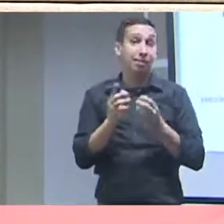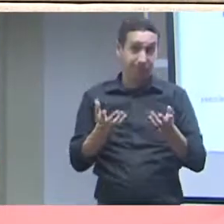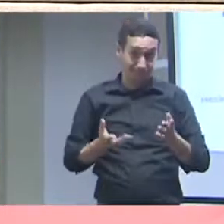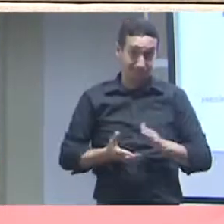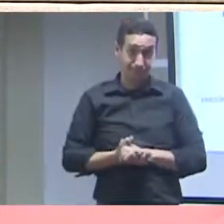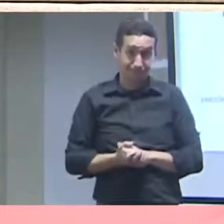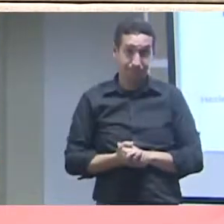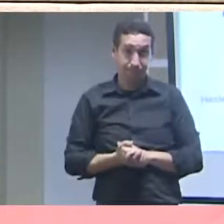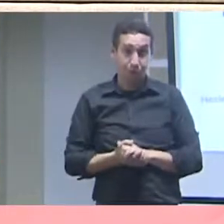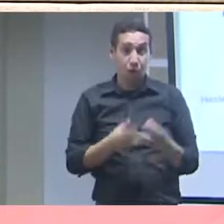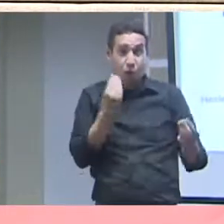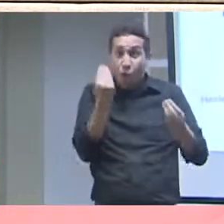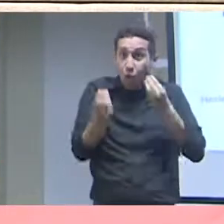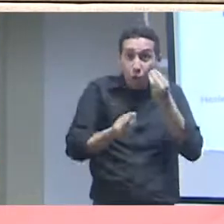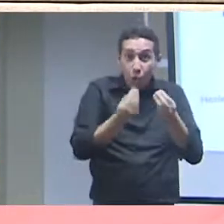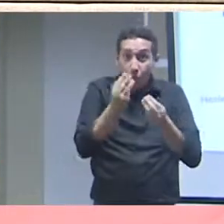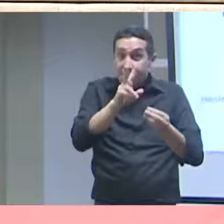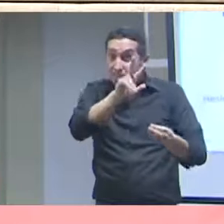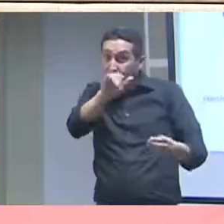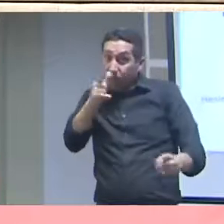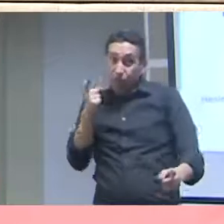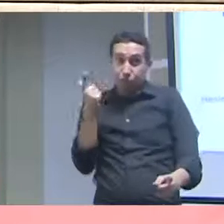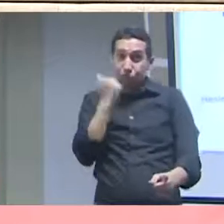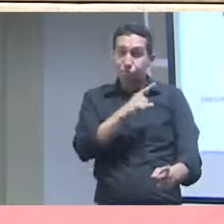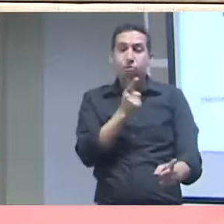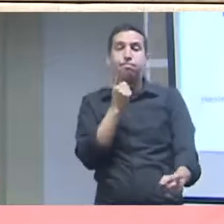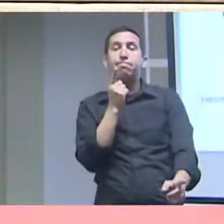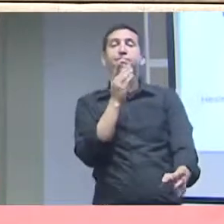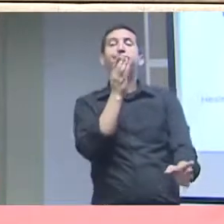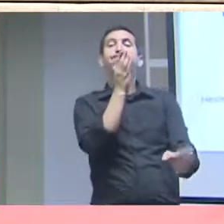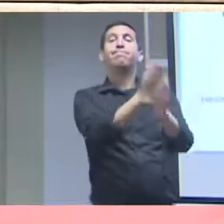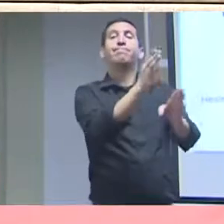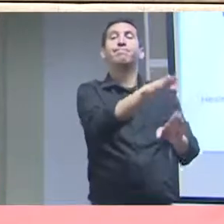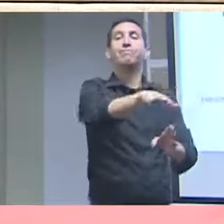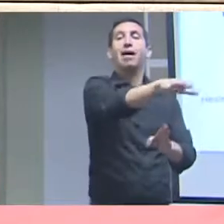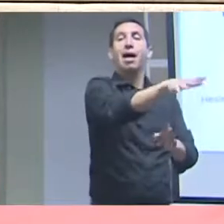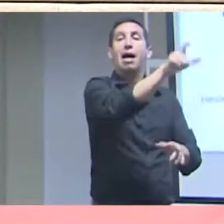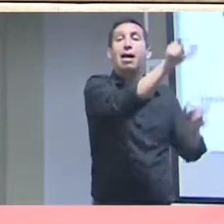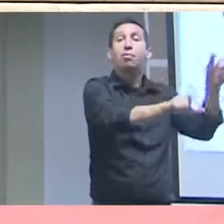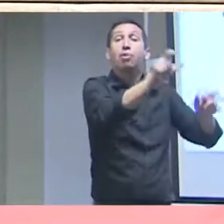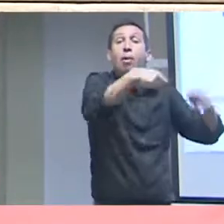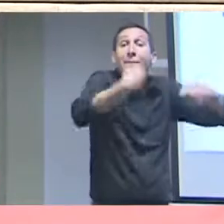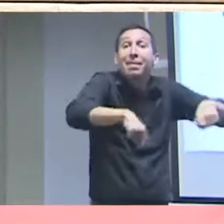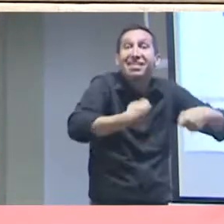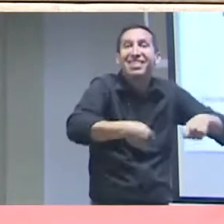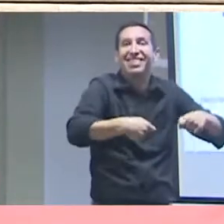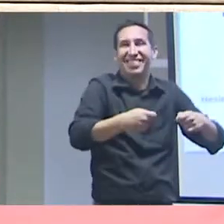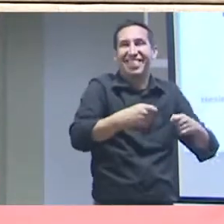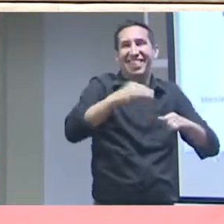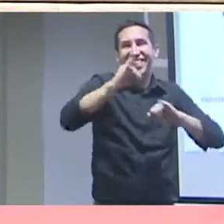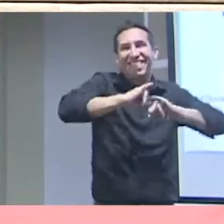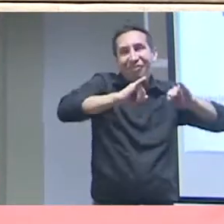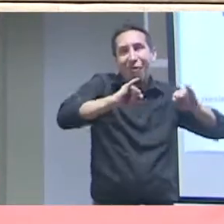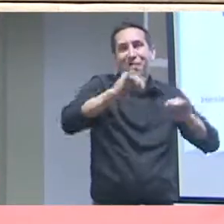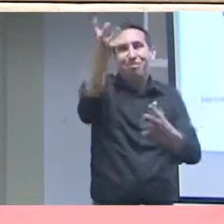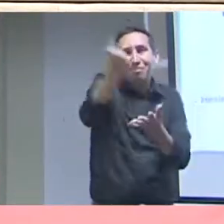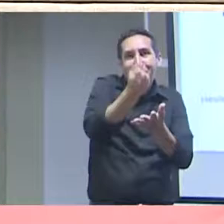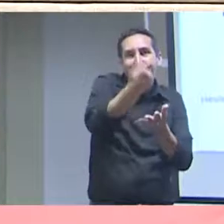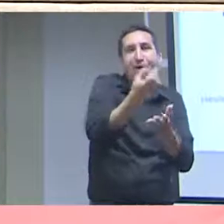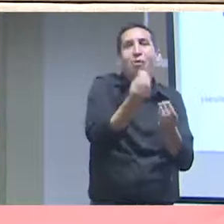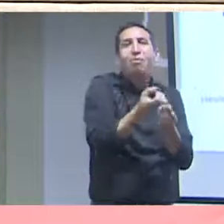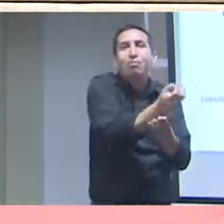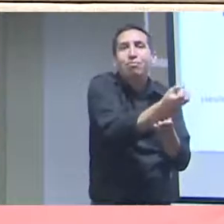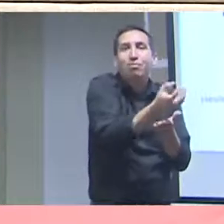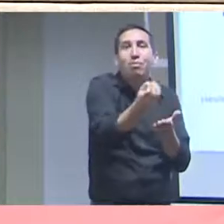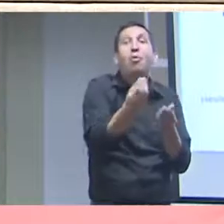desses dados de fato. na forma como a gente vai alcançar aquelas pessoas que precisam desses dados abertos e o que já tem acontecido hoje, como se já